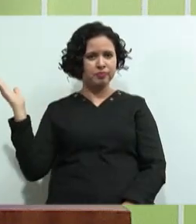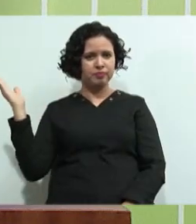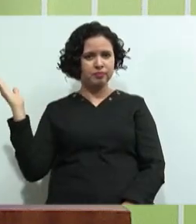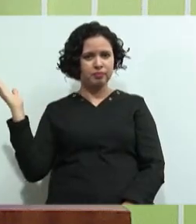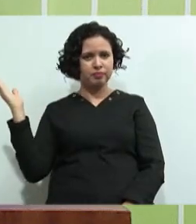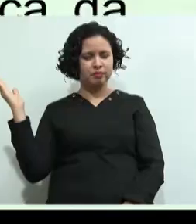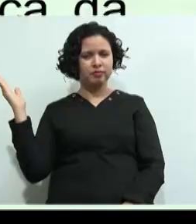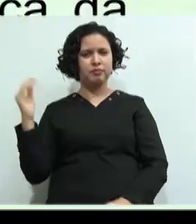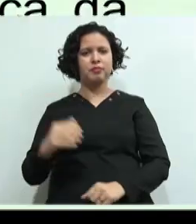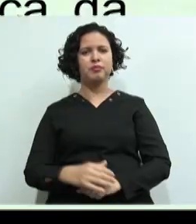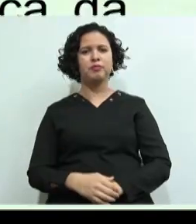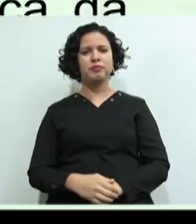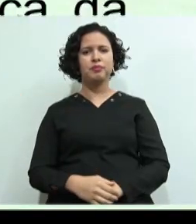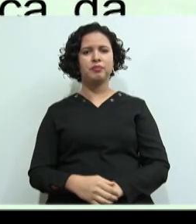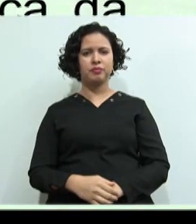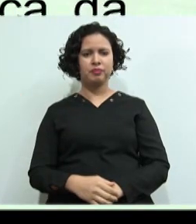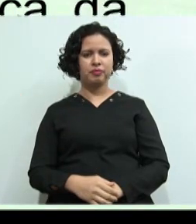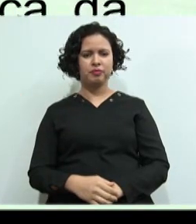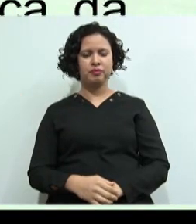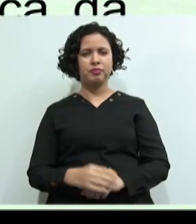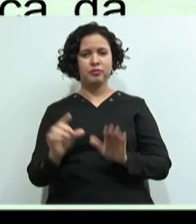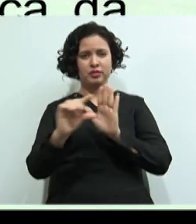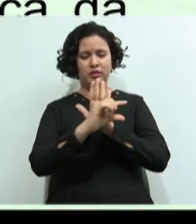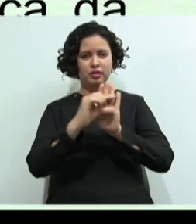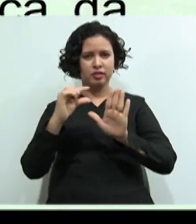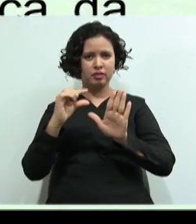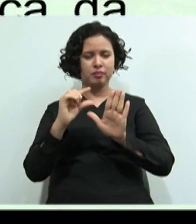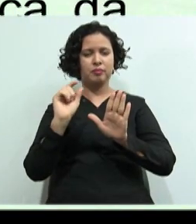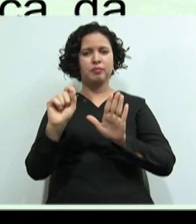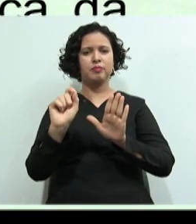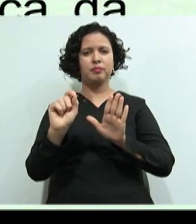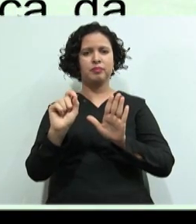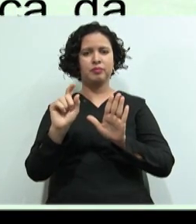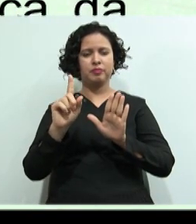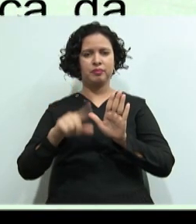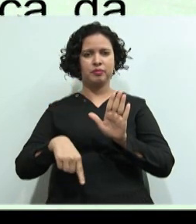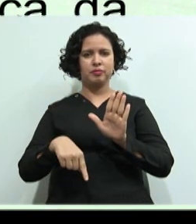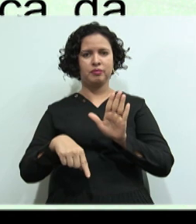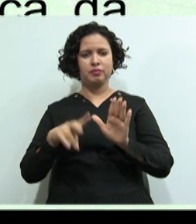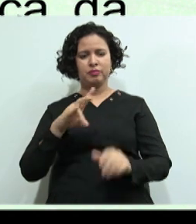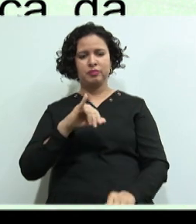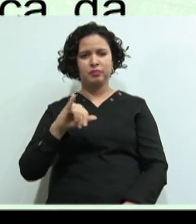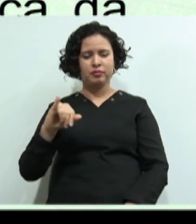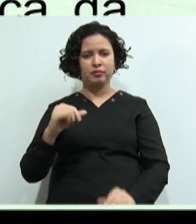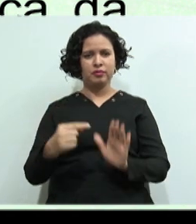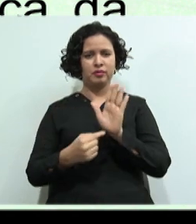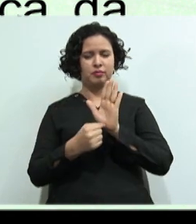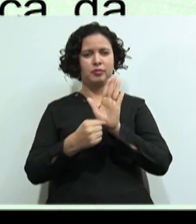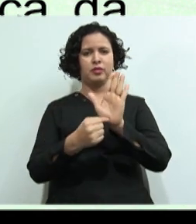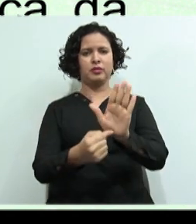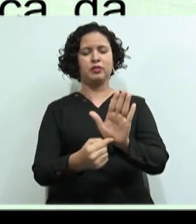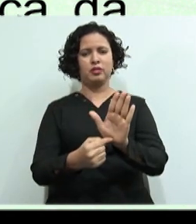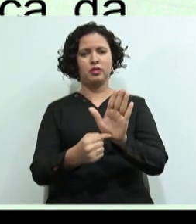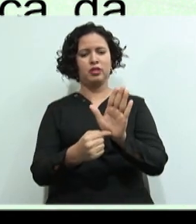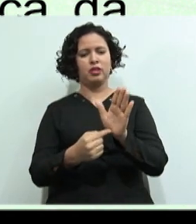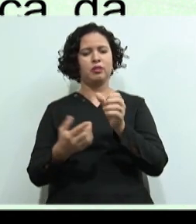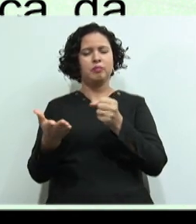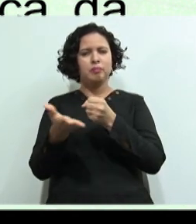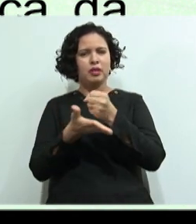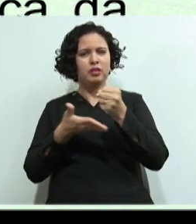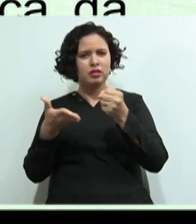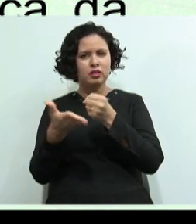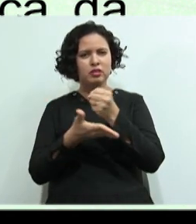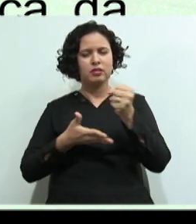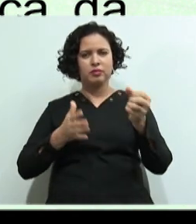vocês A emenda Ela vai trazer, né? As noções básicas